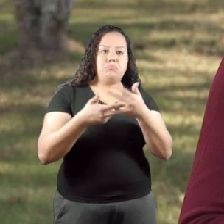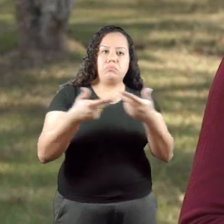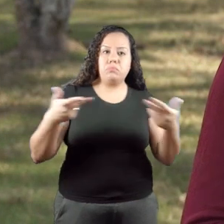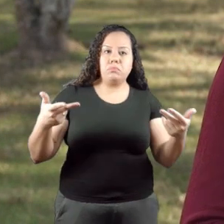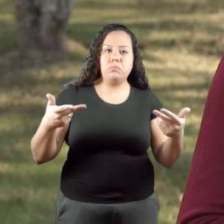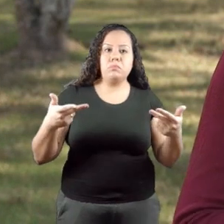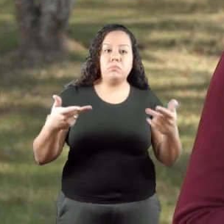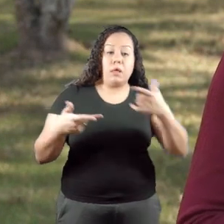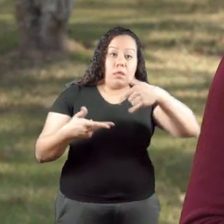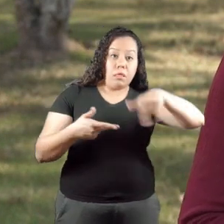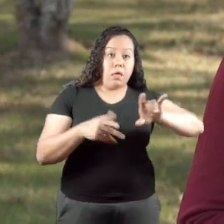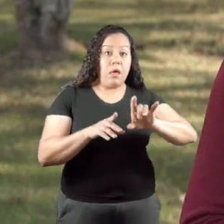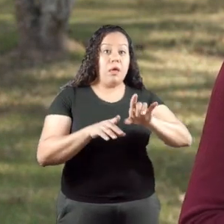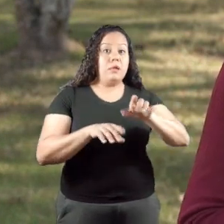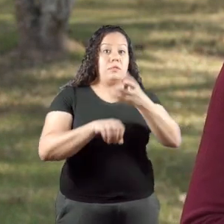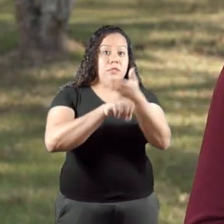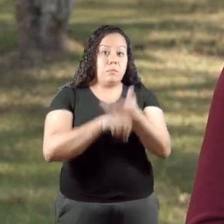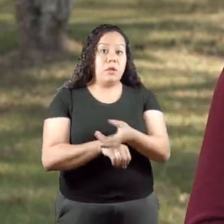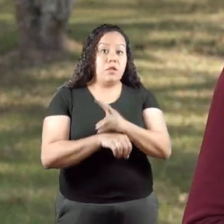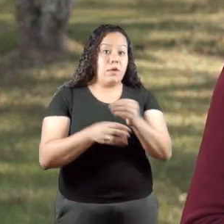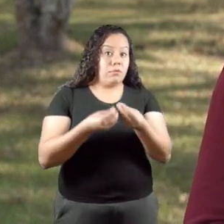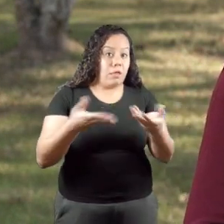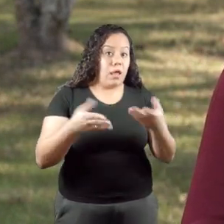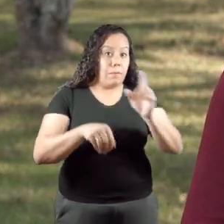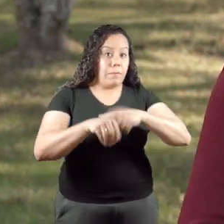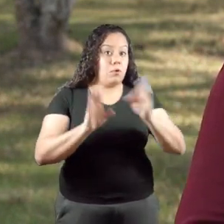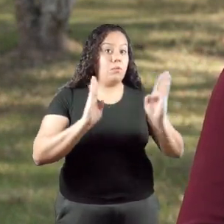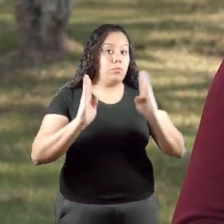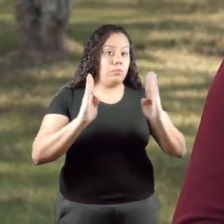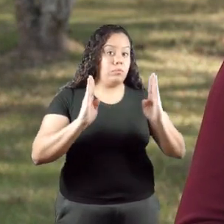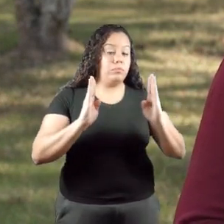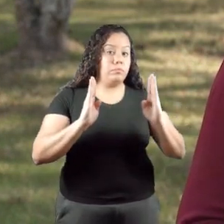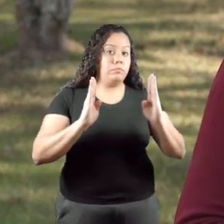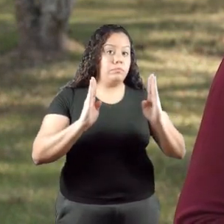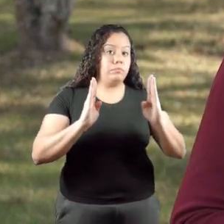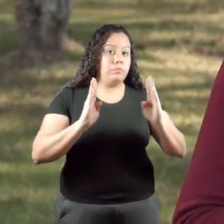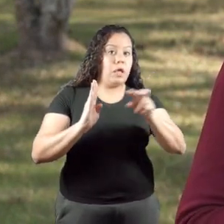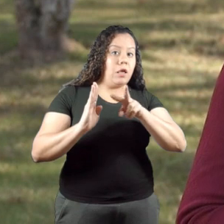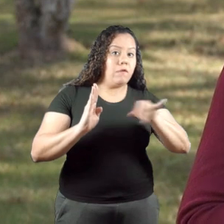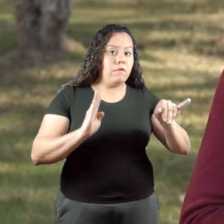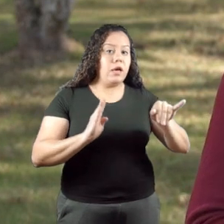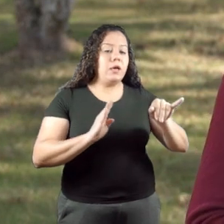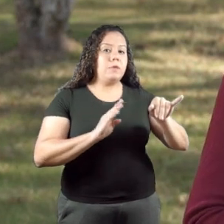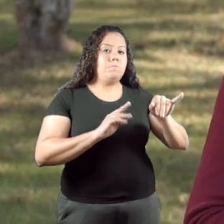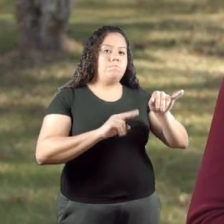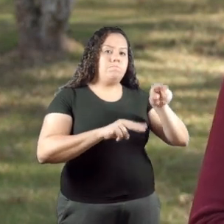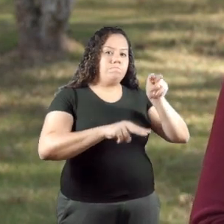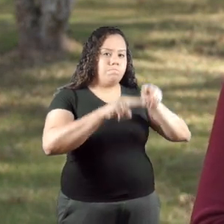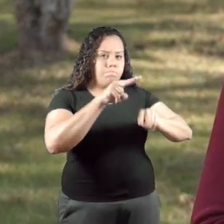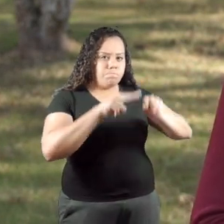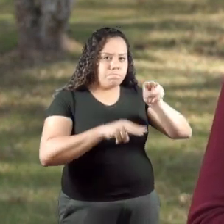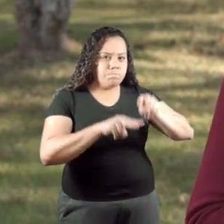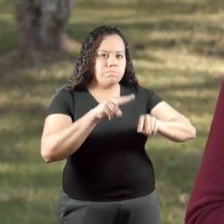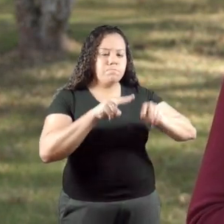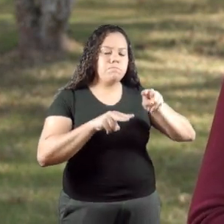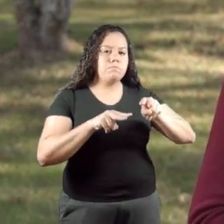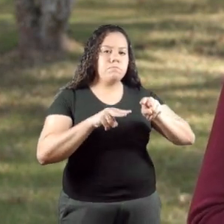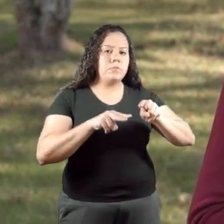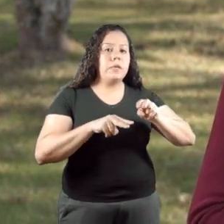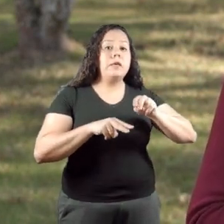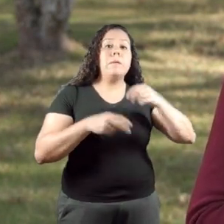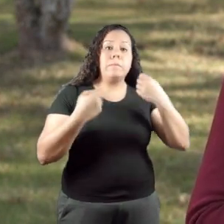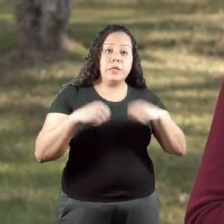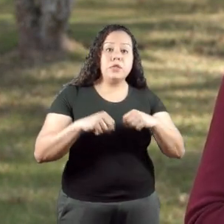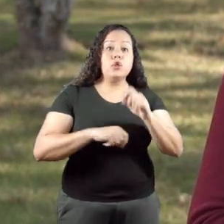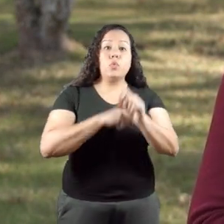definição das disciplinas que serão ofertadas no ensino remoto emergencial seja muito balizada e